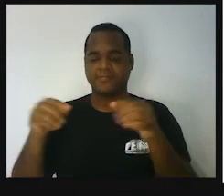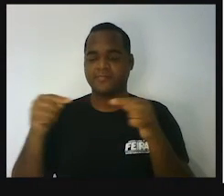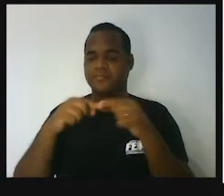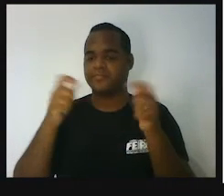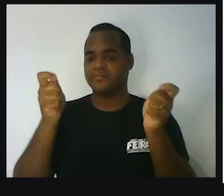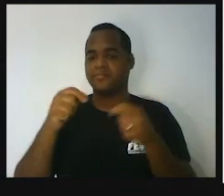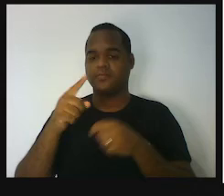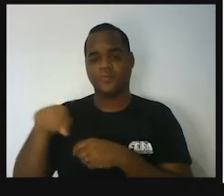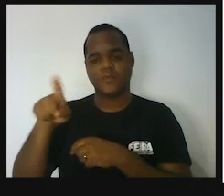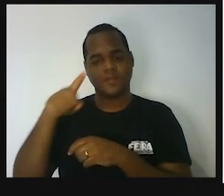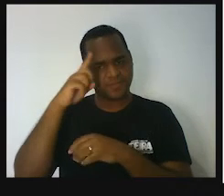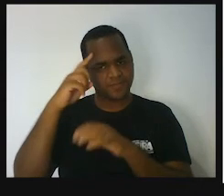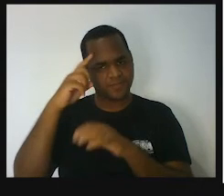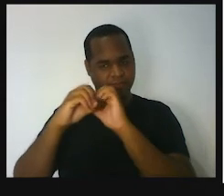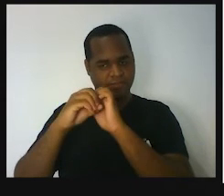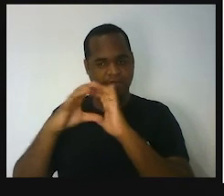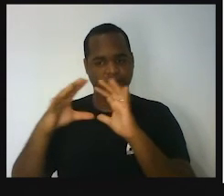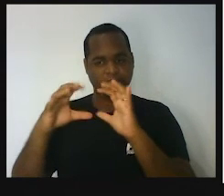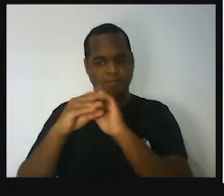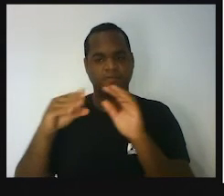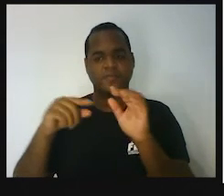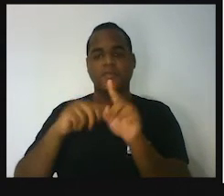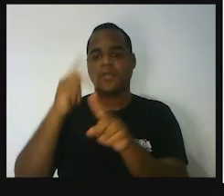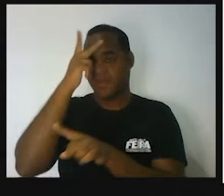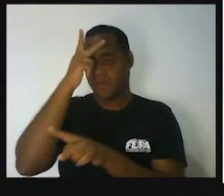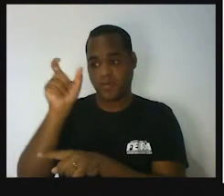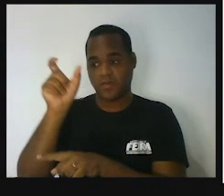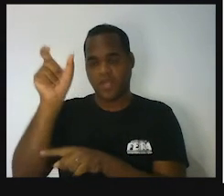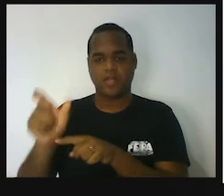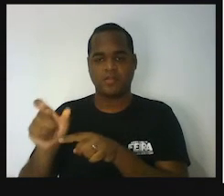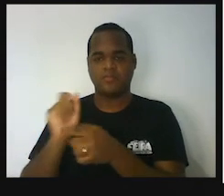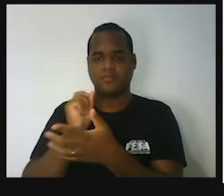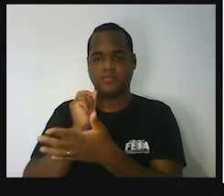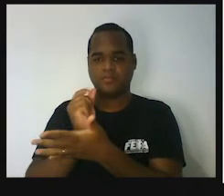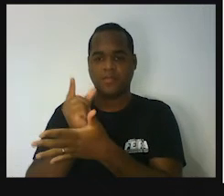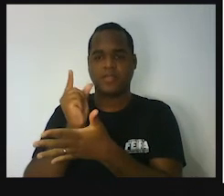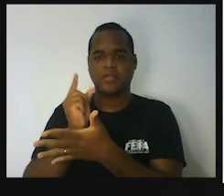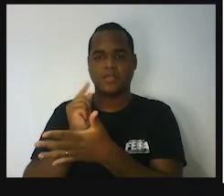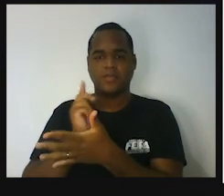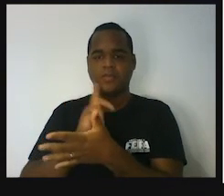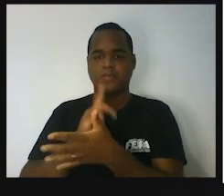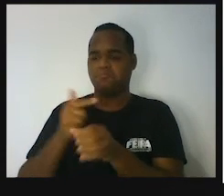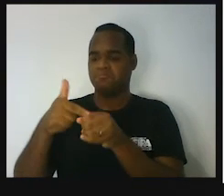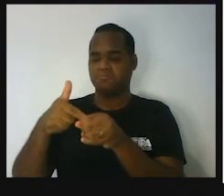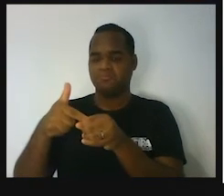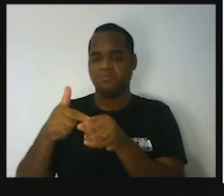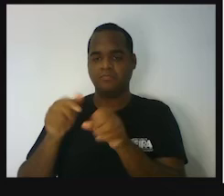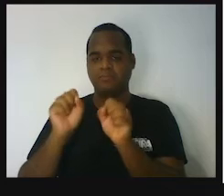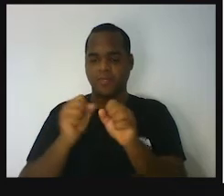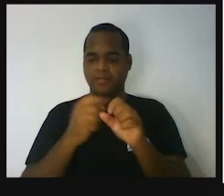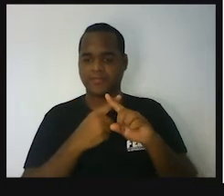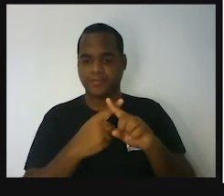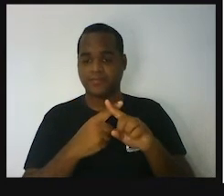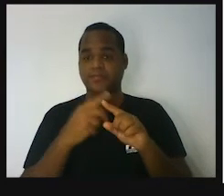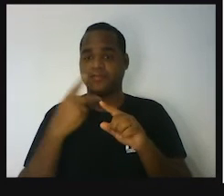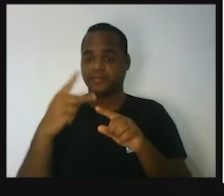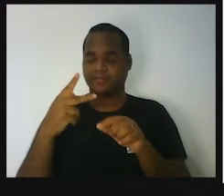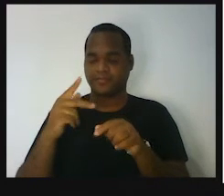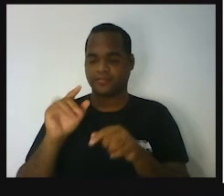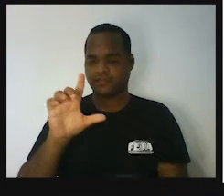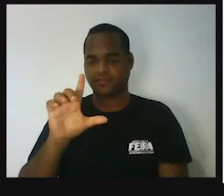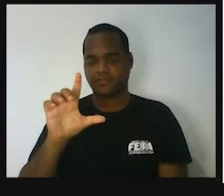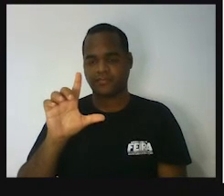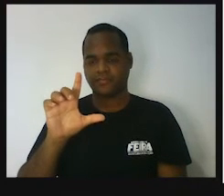gente descobrir quanta pessoa paga pelo que ela abasteceu, é só multiplicar o preço do litro